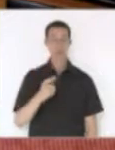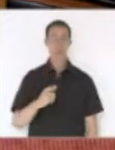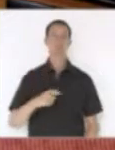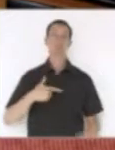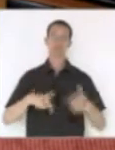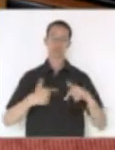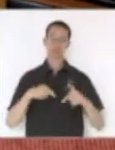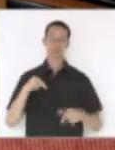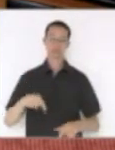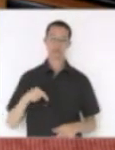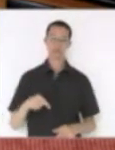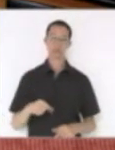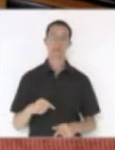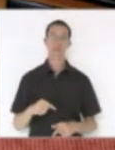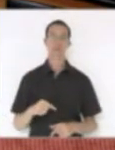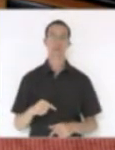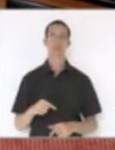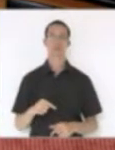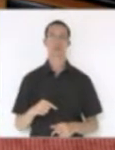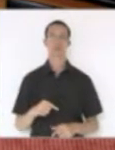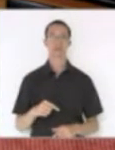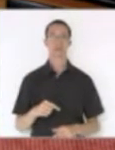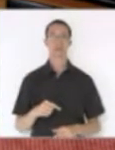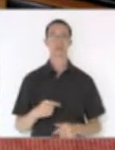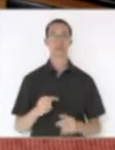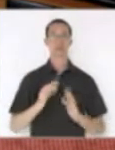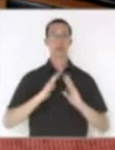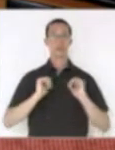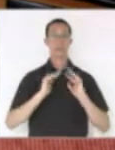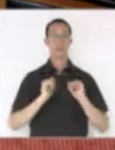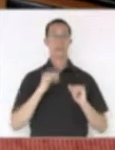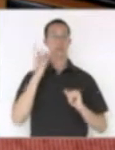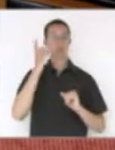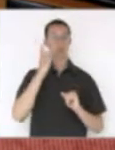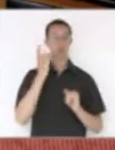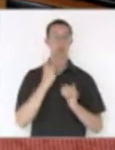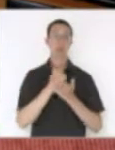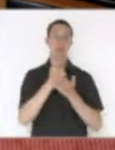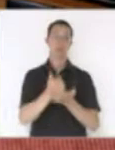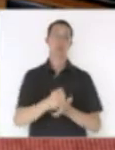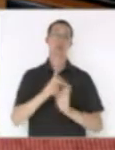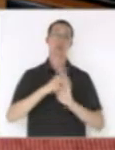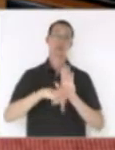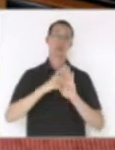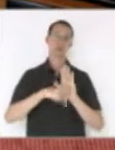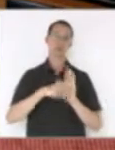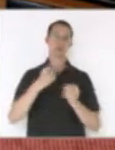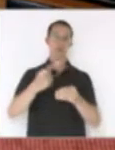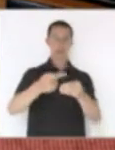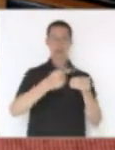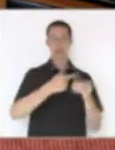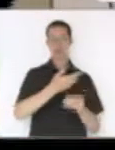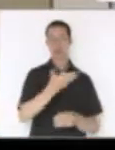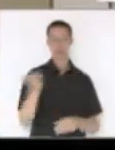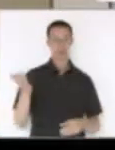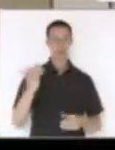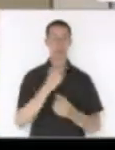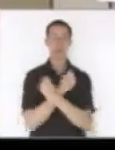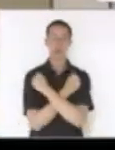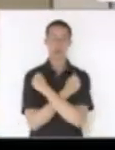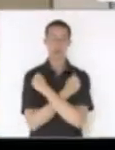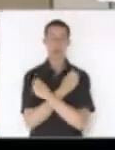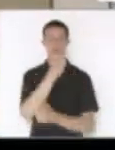e junto aos deputados apoio para diversos projetos para os seus municípios. Um grande abraço a eles. Obrigado.